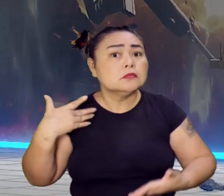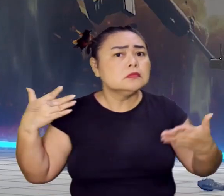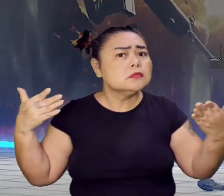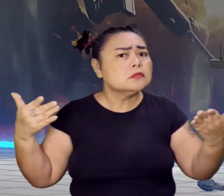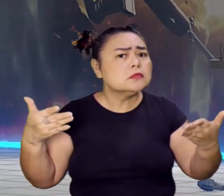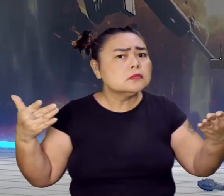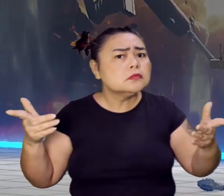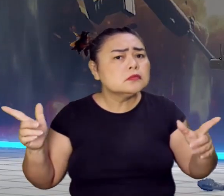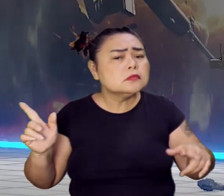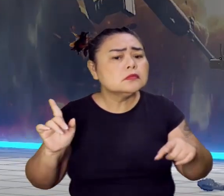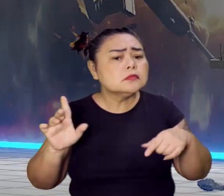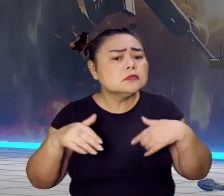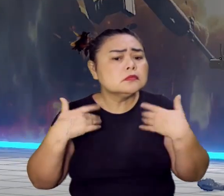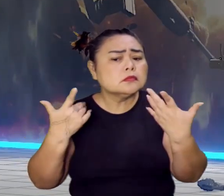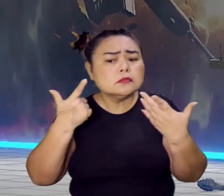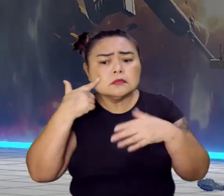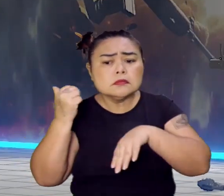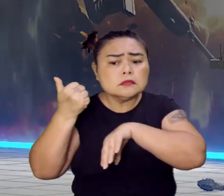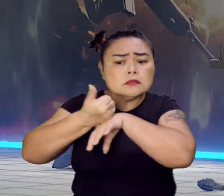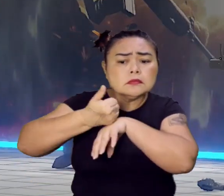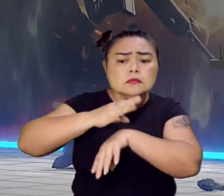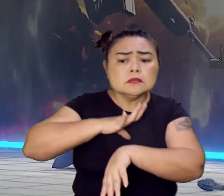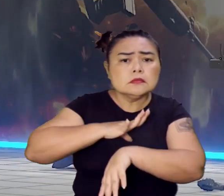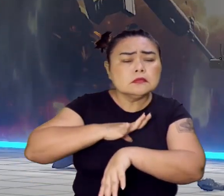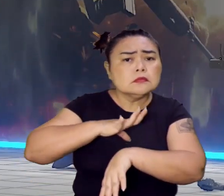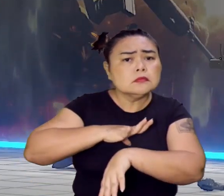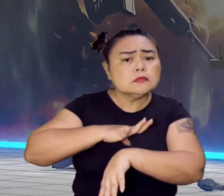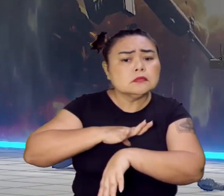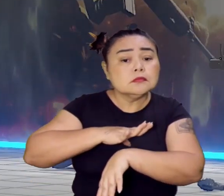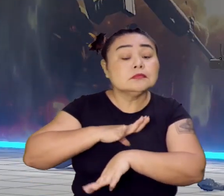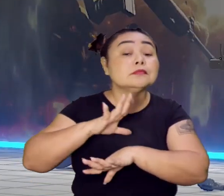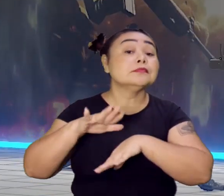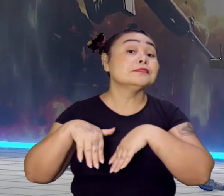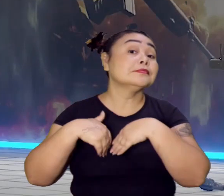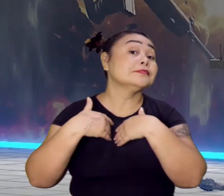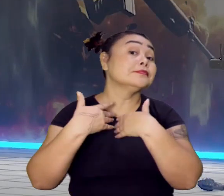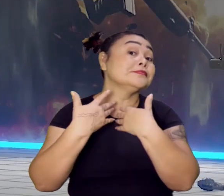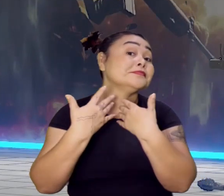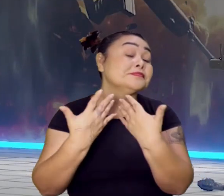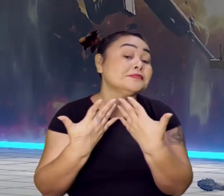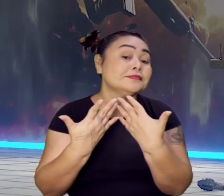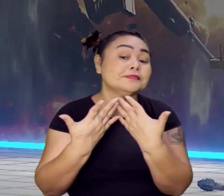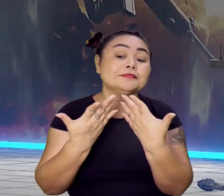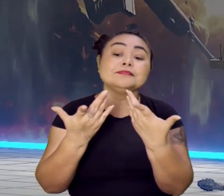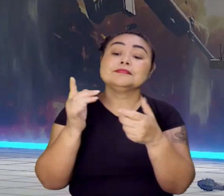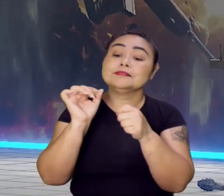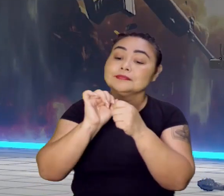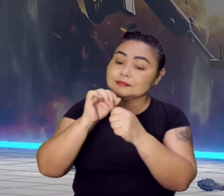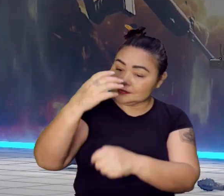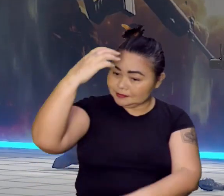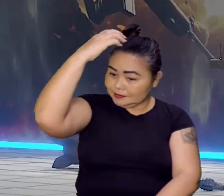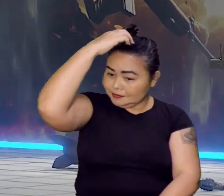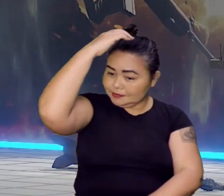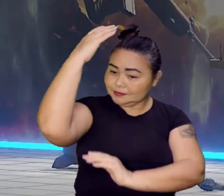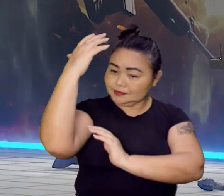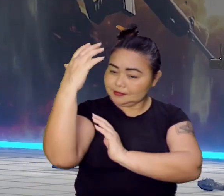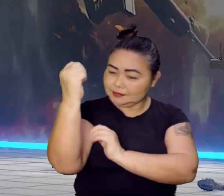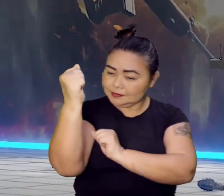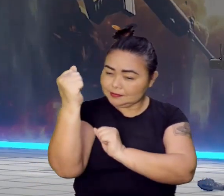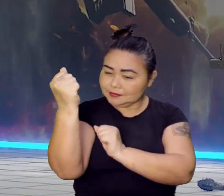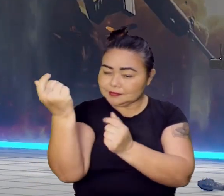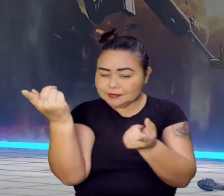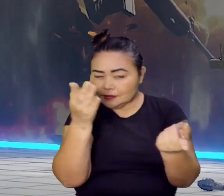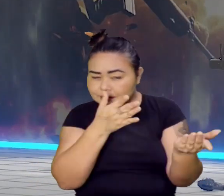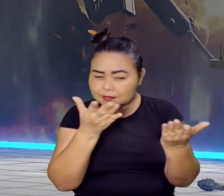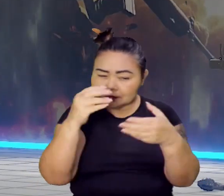irá? Sucetei Portugal. Aí é onde nós vamos ver o rei da Espanha, que era parente